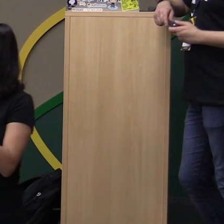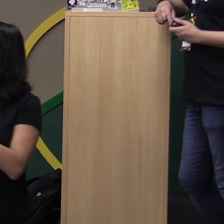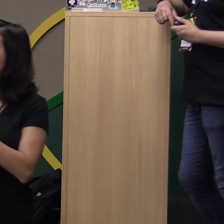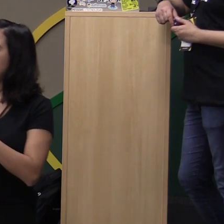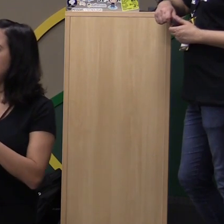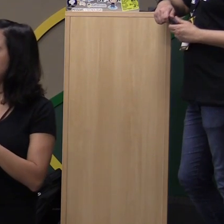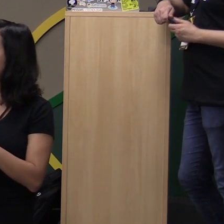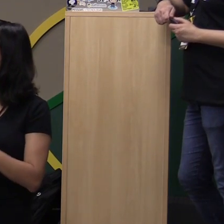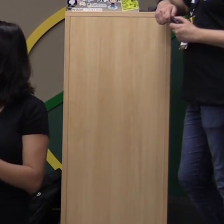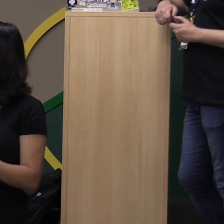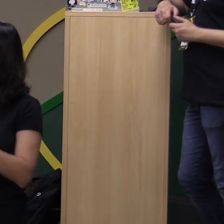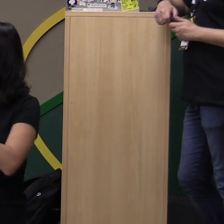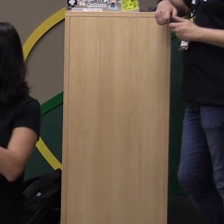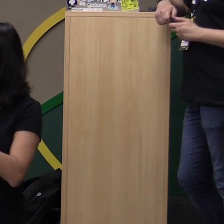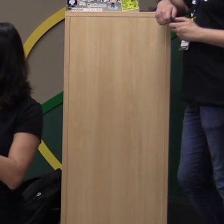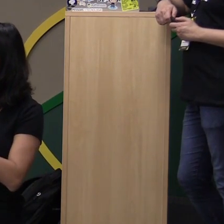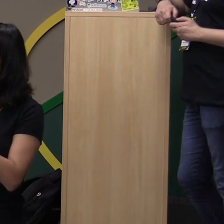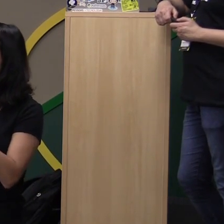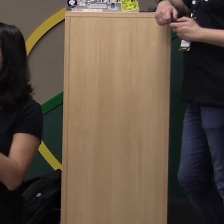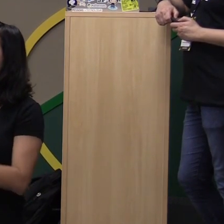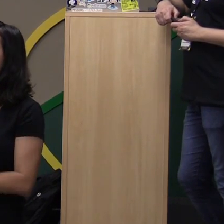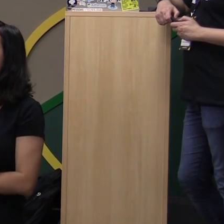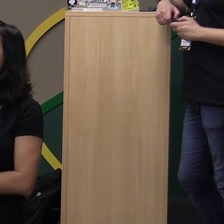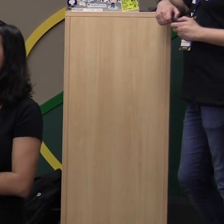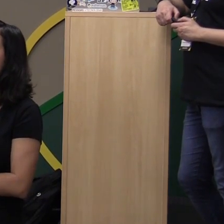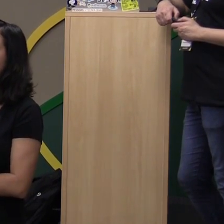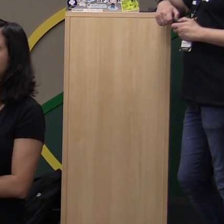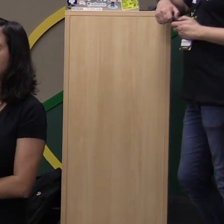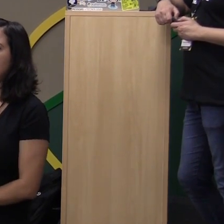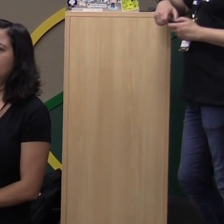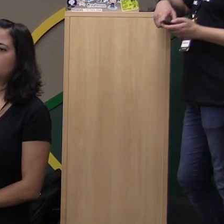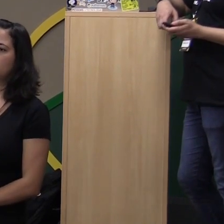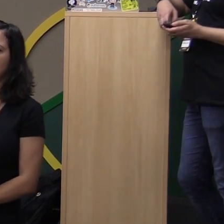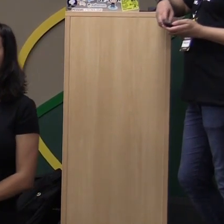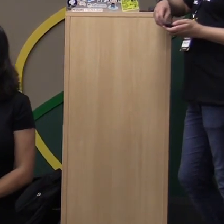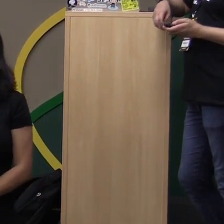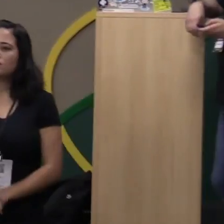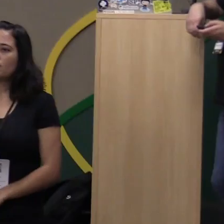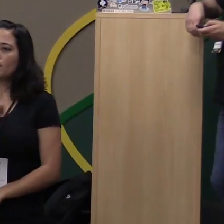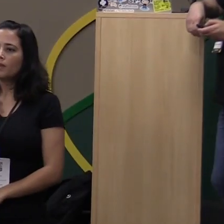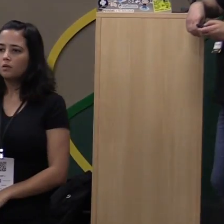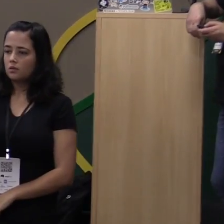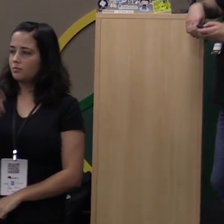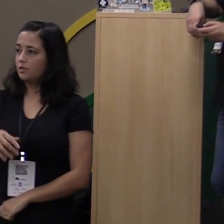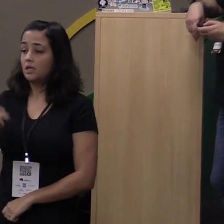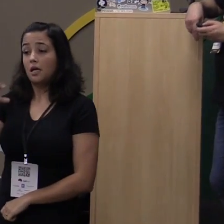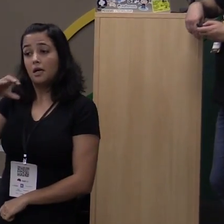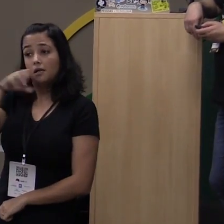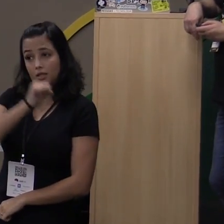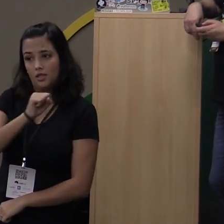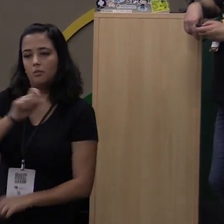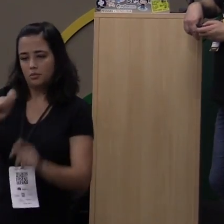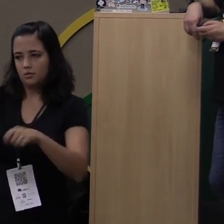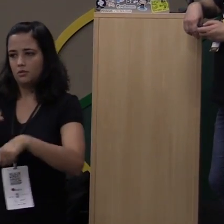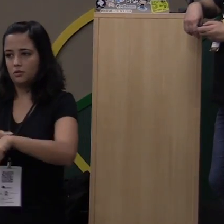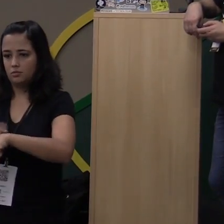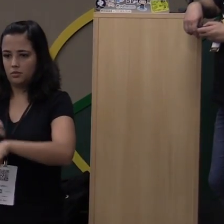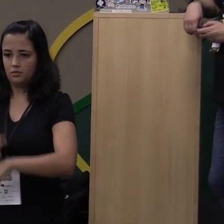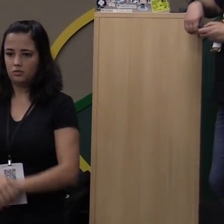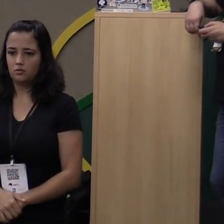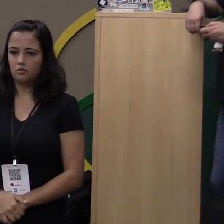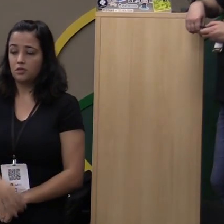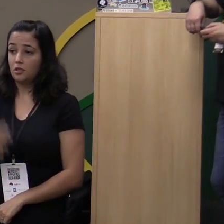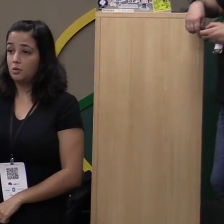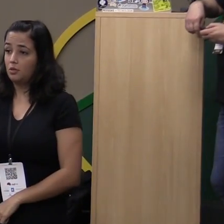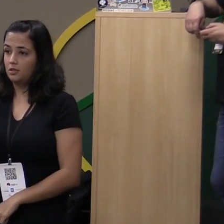É isso aí, galera. Tem um ali no fundo. Ah, tá bom. Se for bem rápido, talvez... Tem